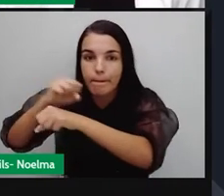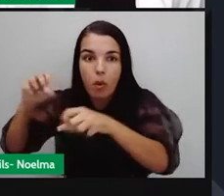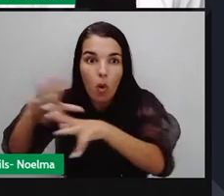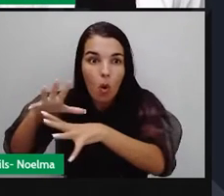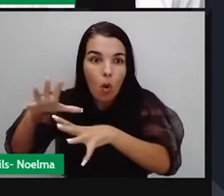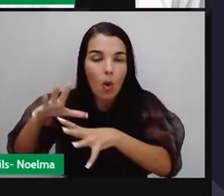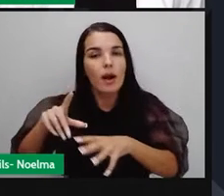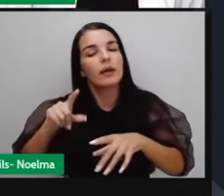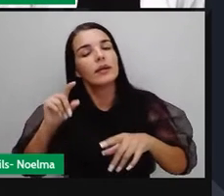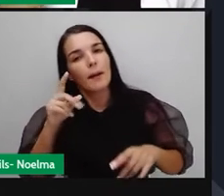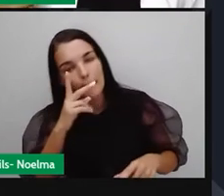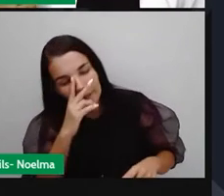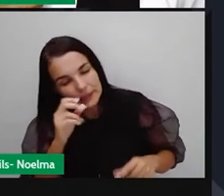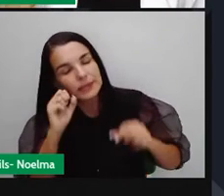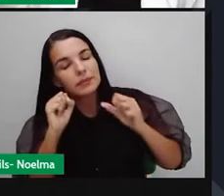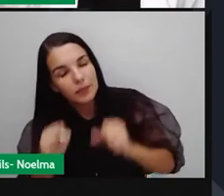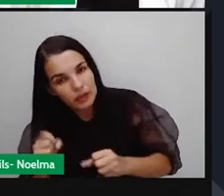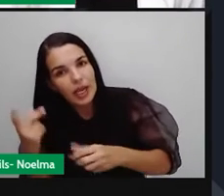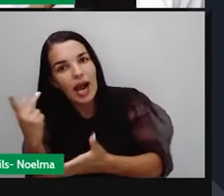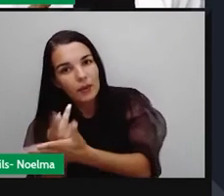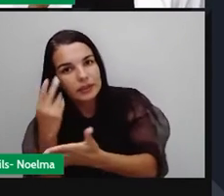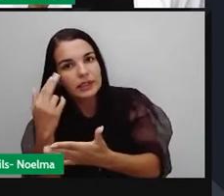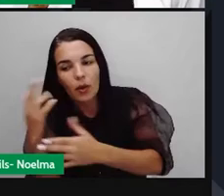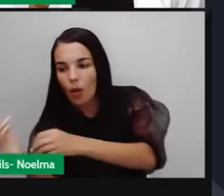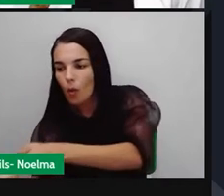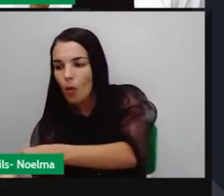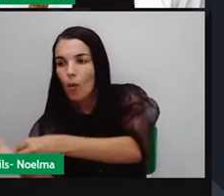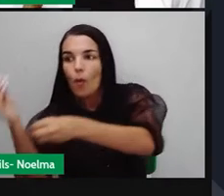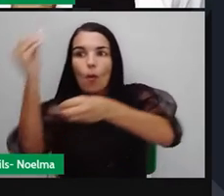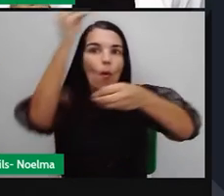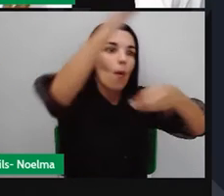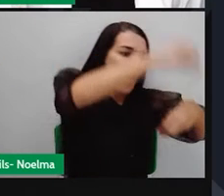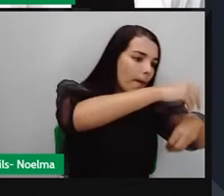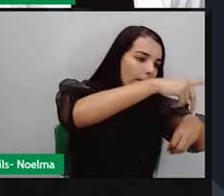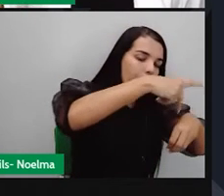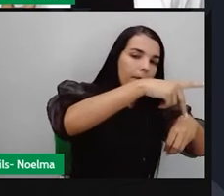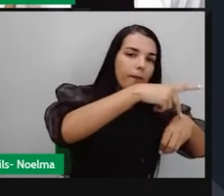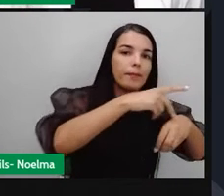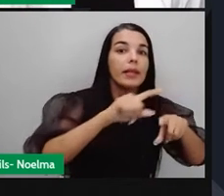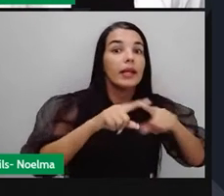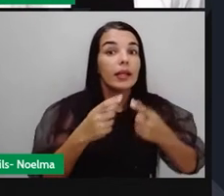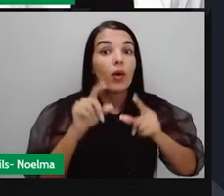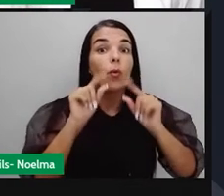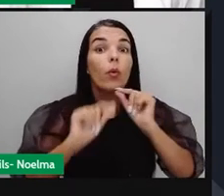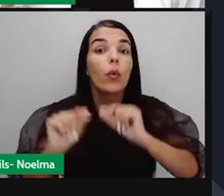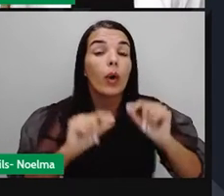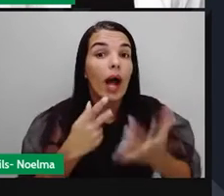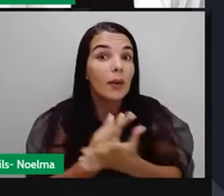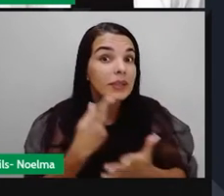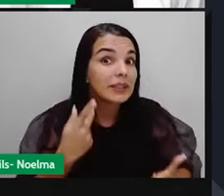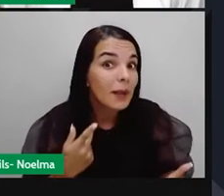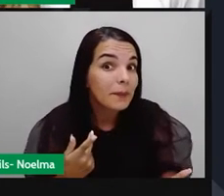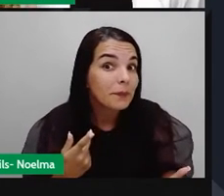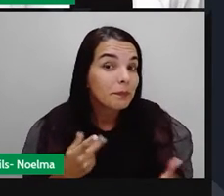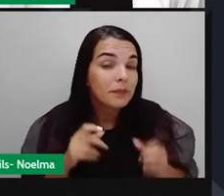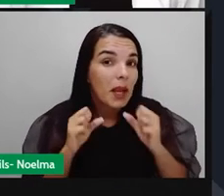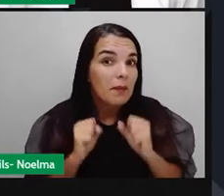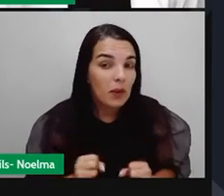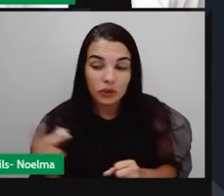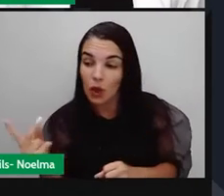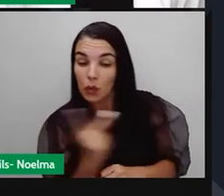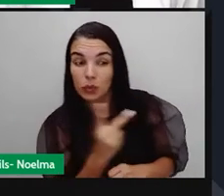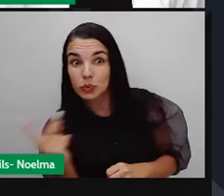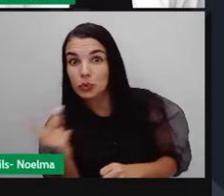muito possivelmente, esse seu inimigo vai te responder com bomba nuclear. E isso pode escalar a uma situação em os dois